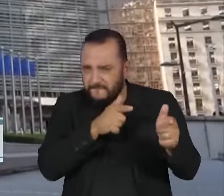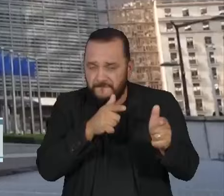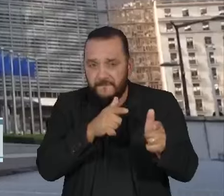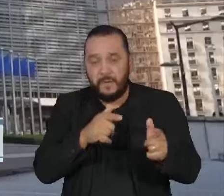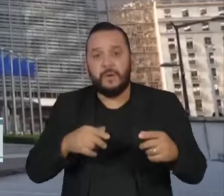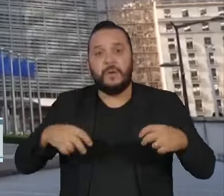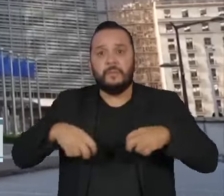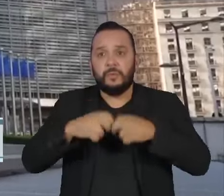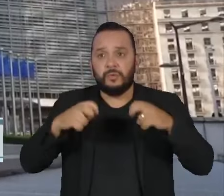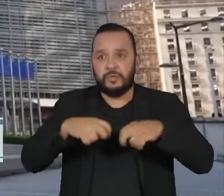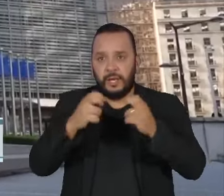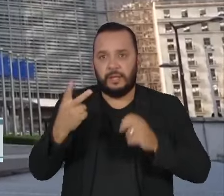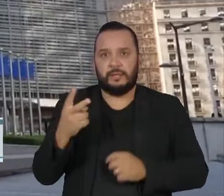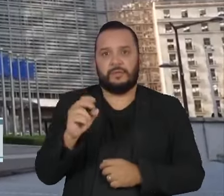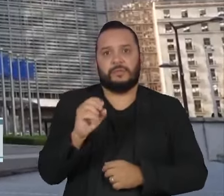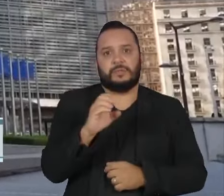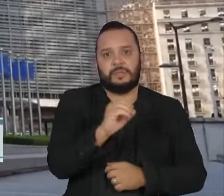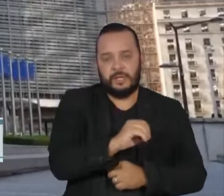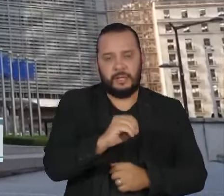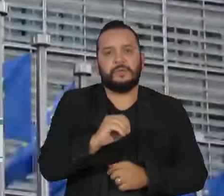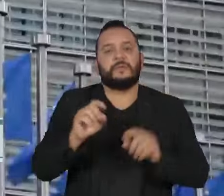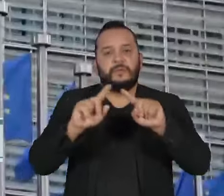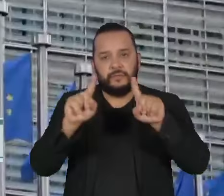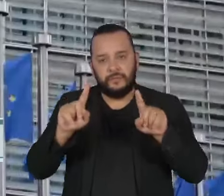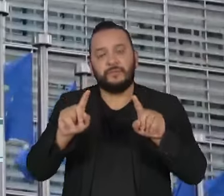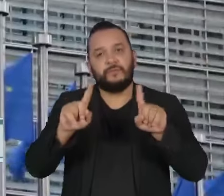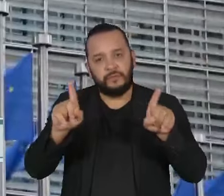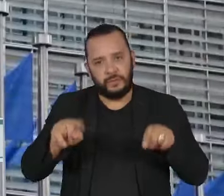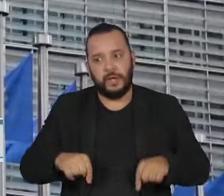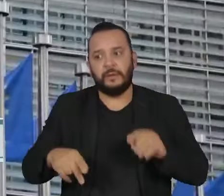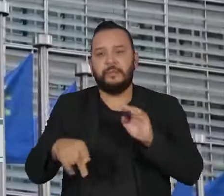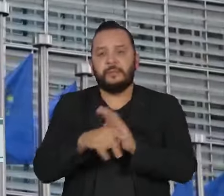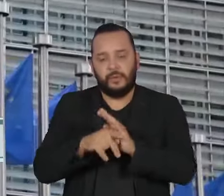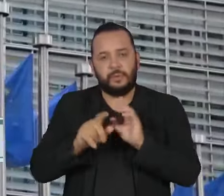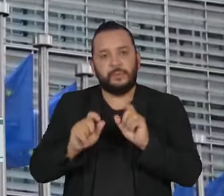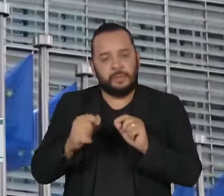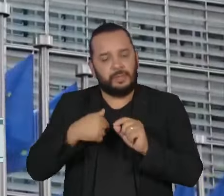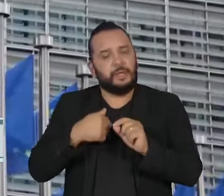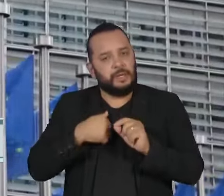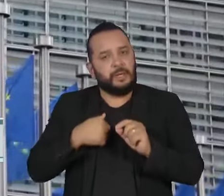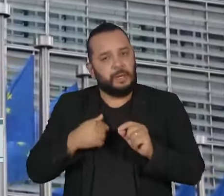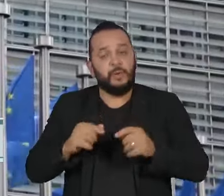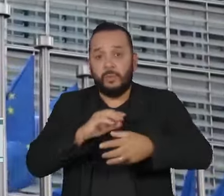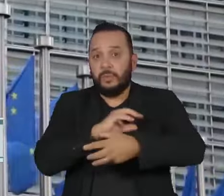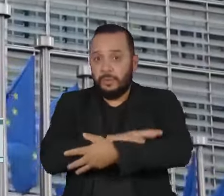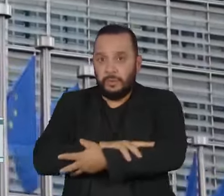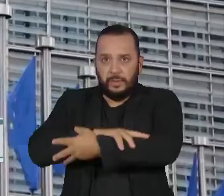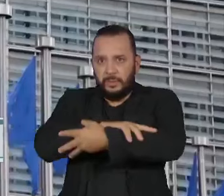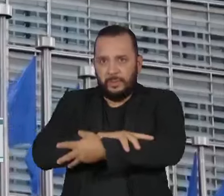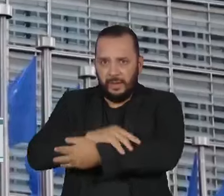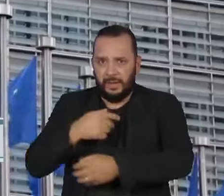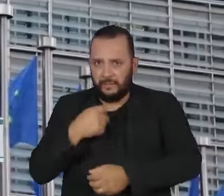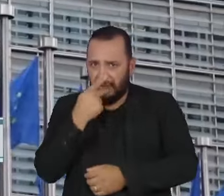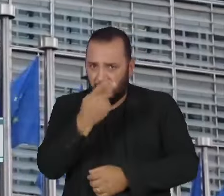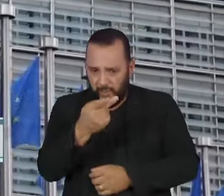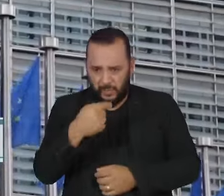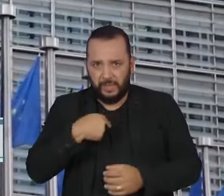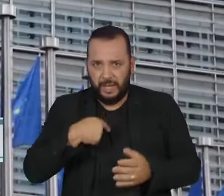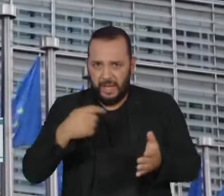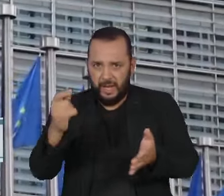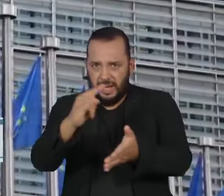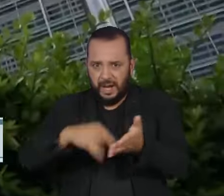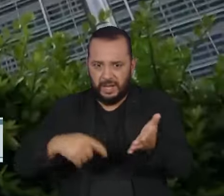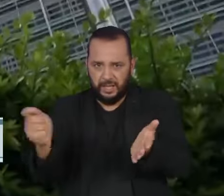funcionários da União Europeia assinaram uma carta com o título Não em Nosso Nome, criticando o que eles